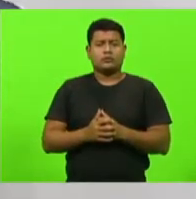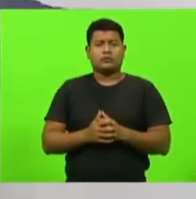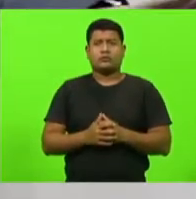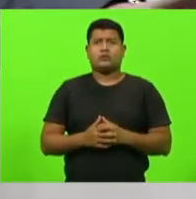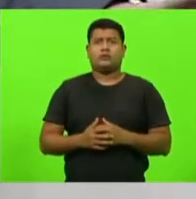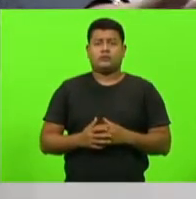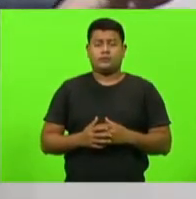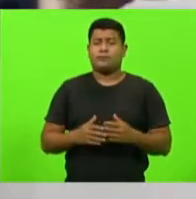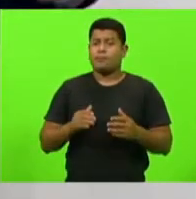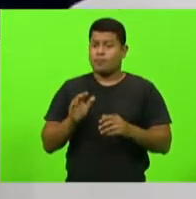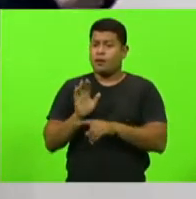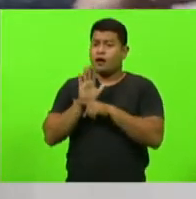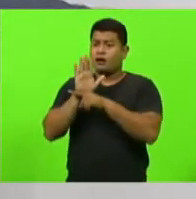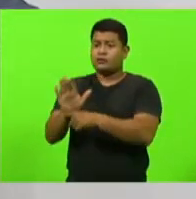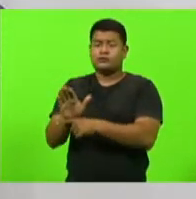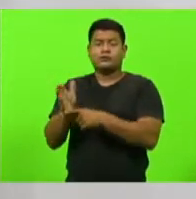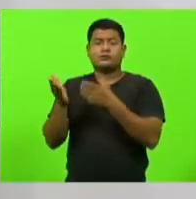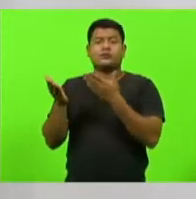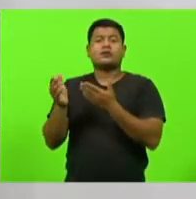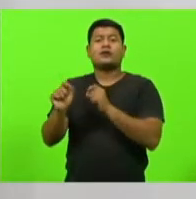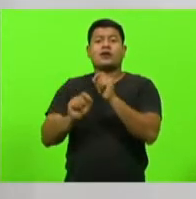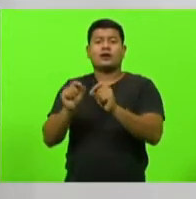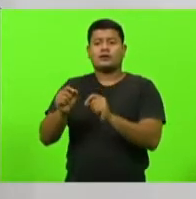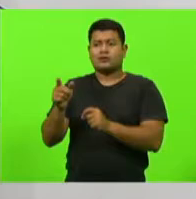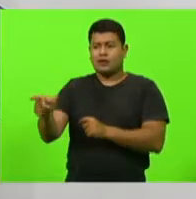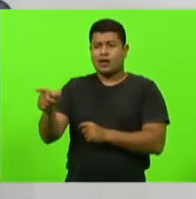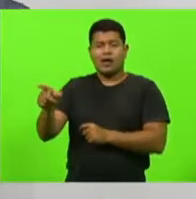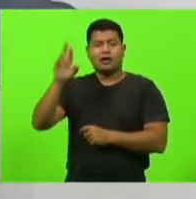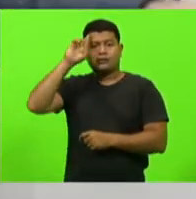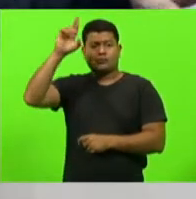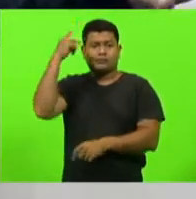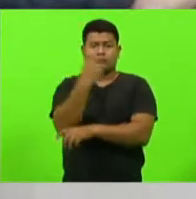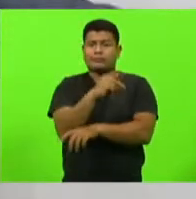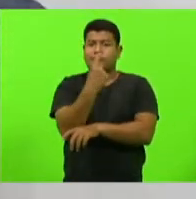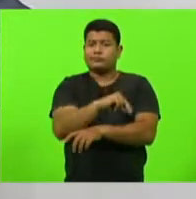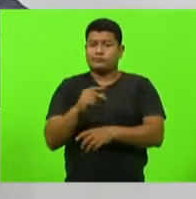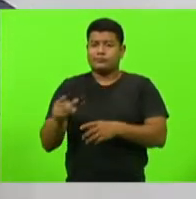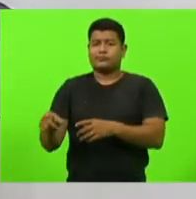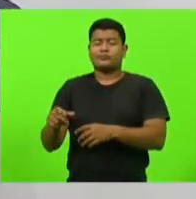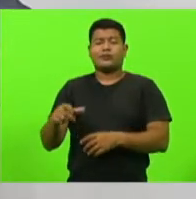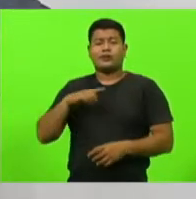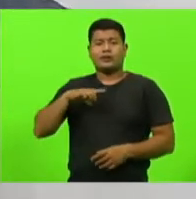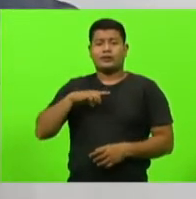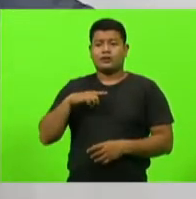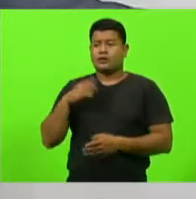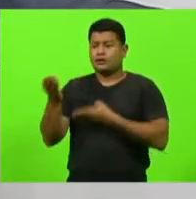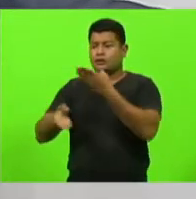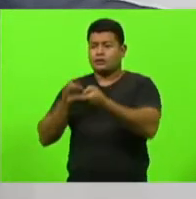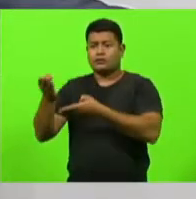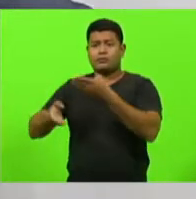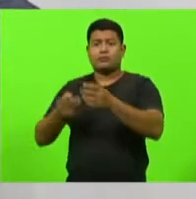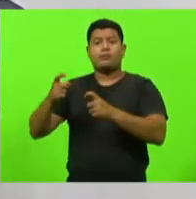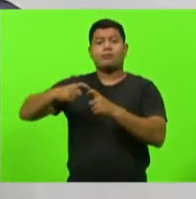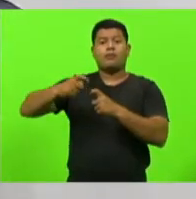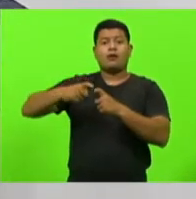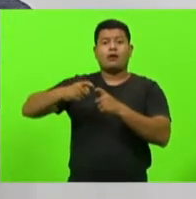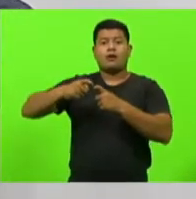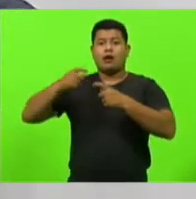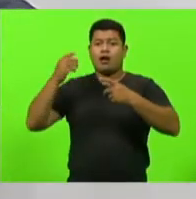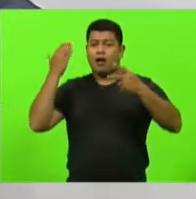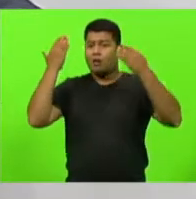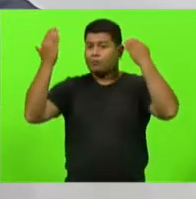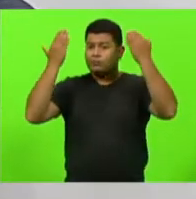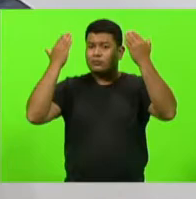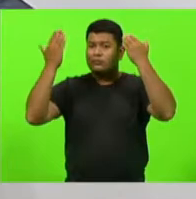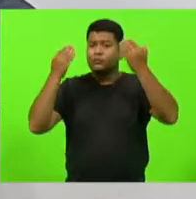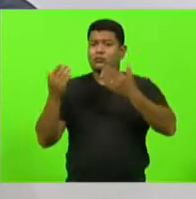para o atendimento médico, psicológico, vai ter um juiz das varas de execução que vai fazer o possível para colocá-lo novamente na rua,